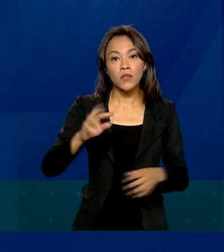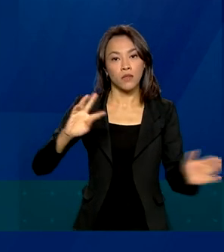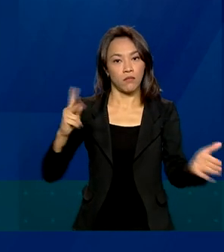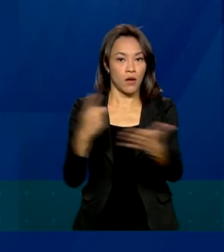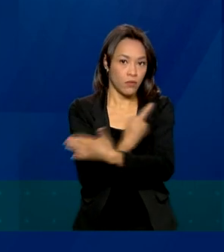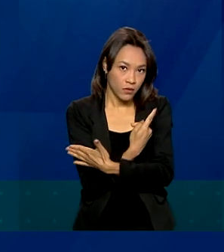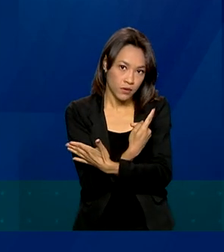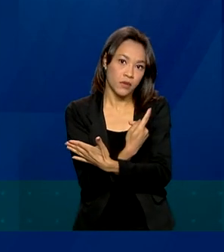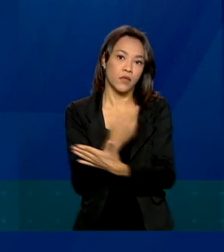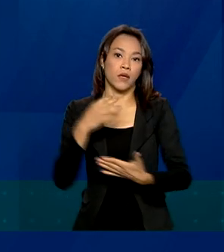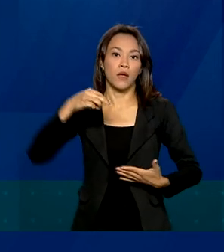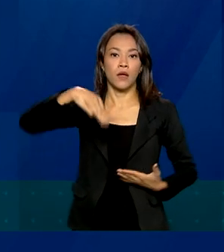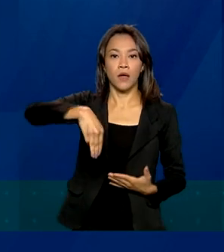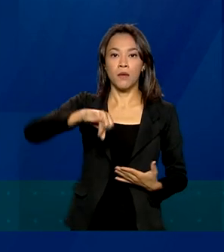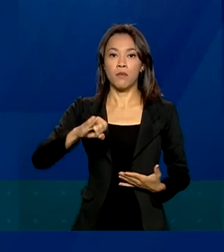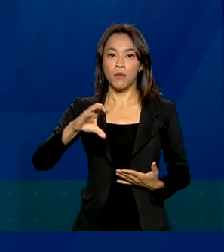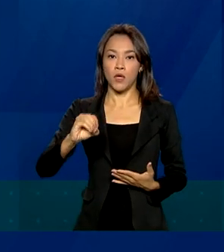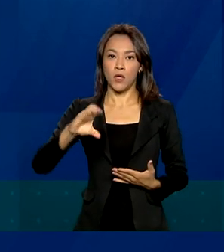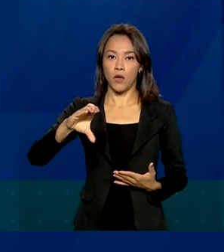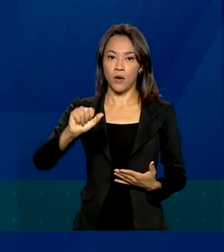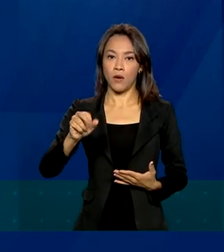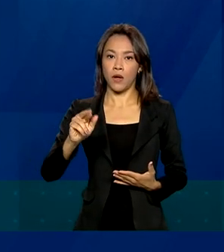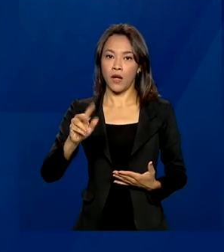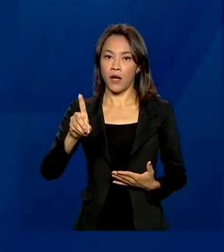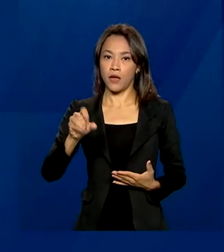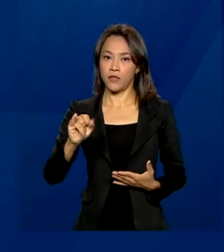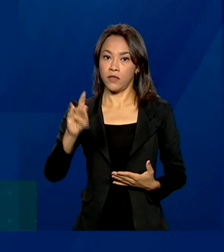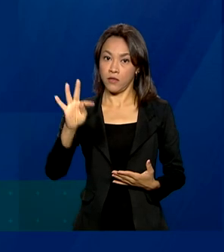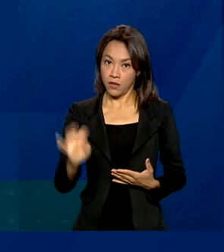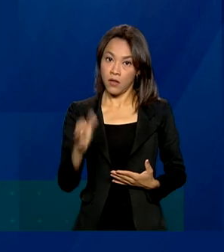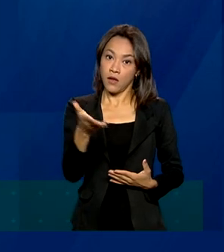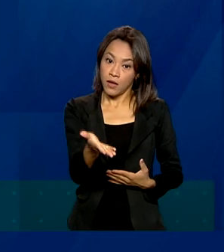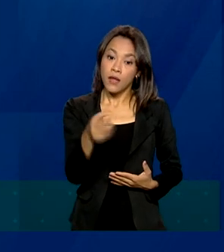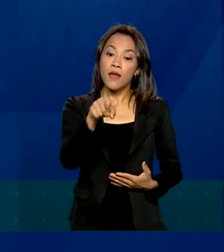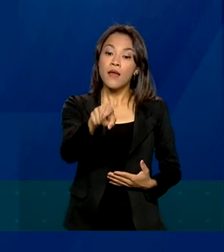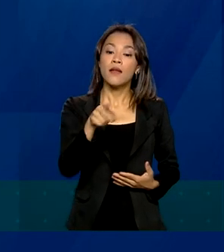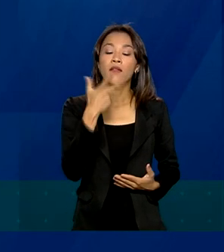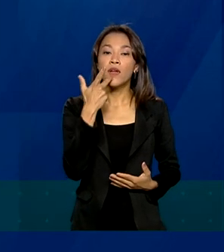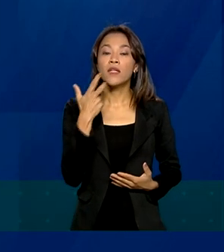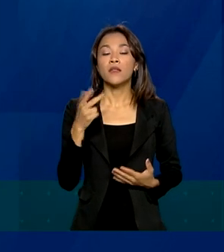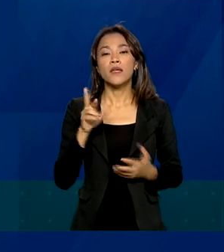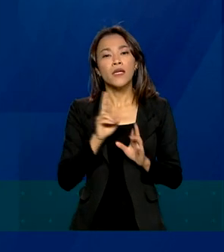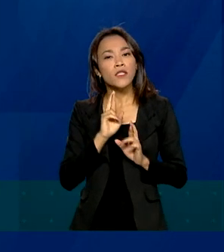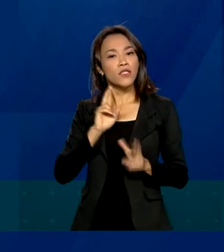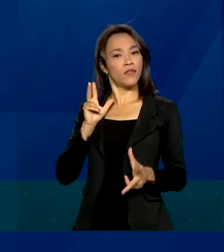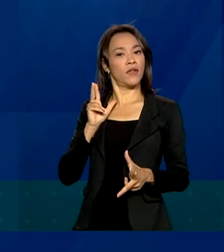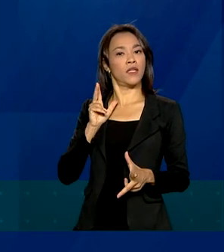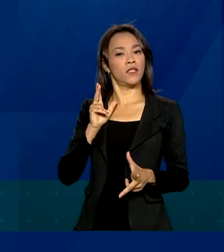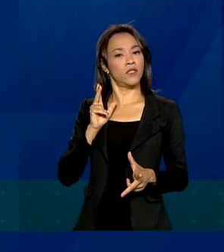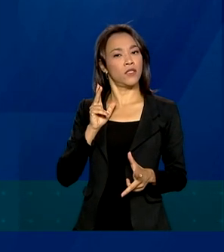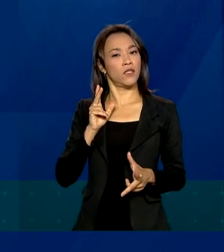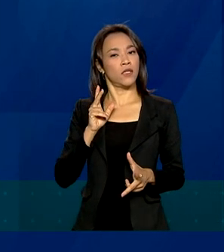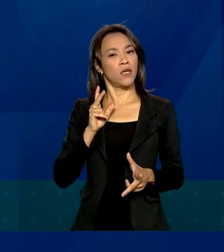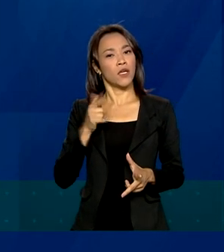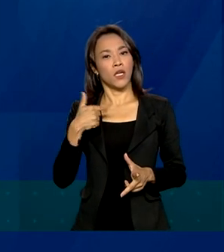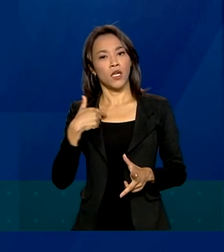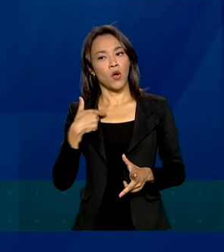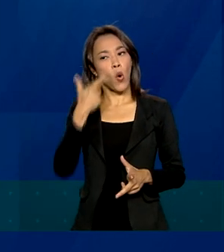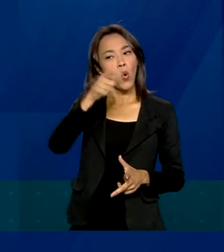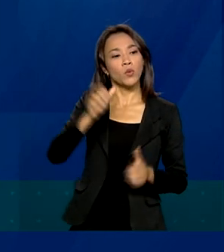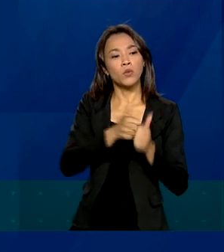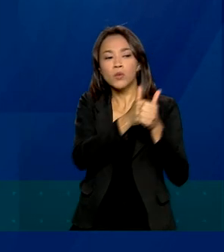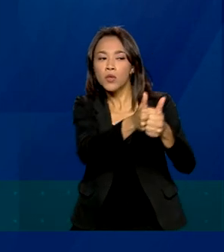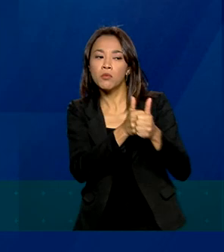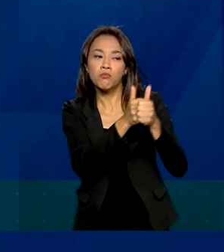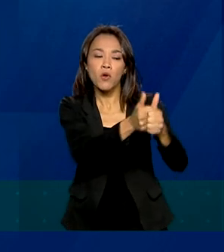eles, importante dizer, de evolução clínica favorável, diferente dos casos que eu tive a oportunidade de acompanhar de